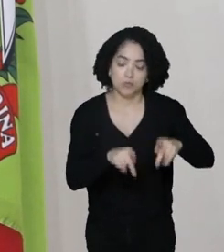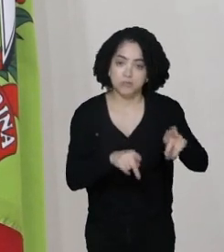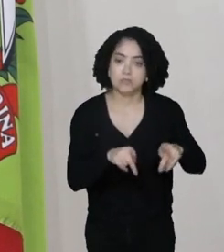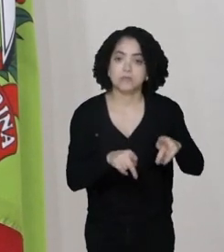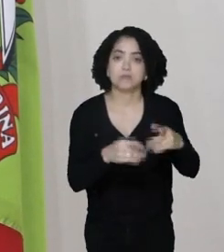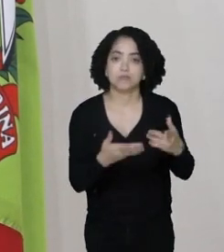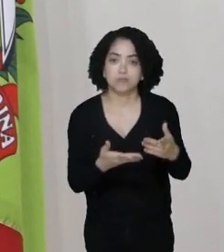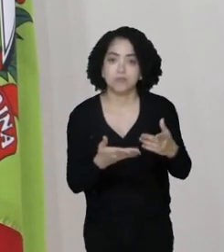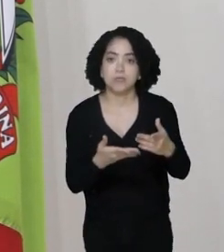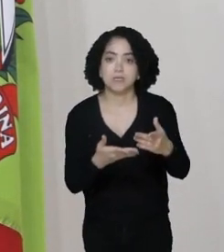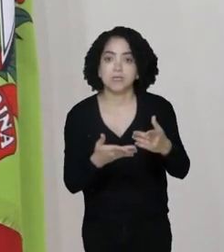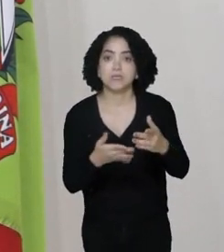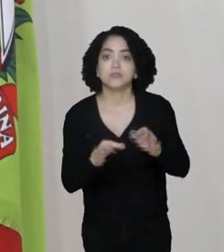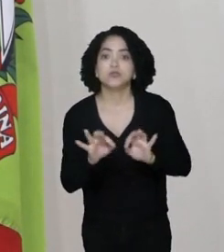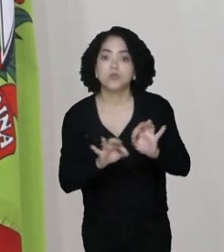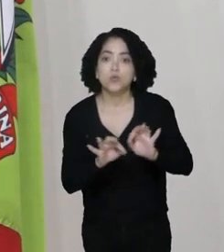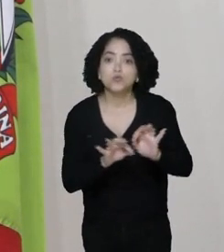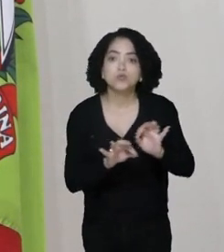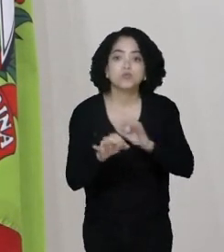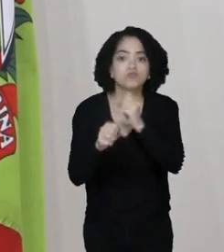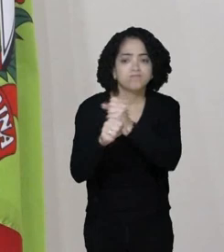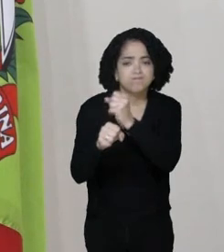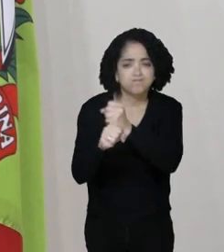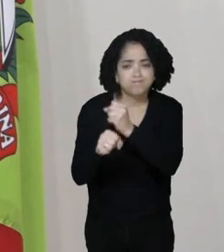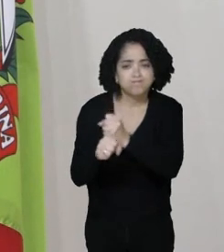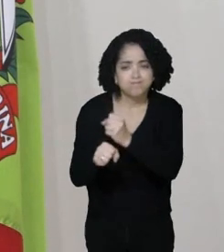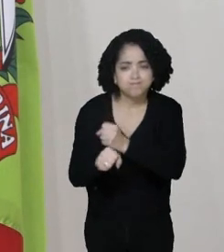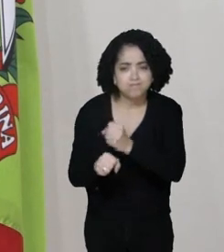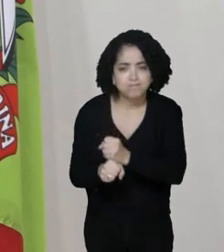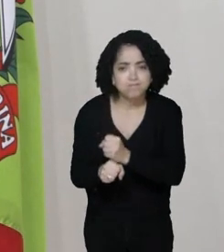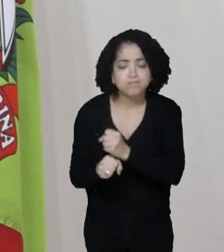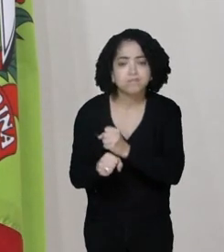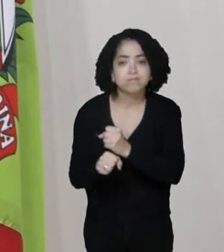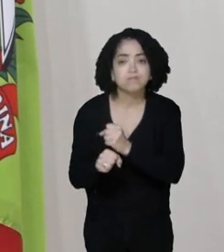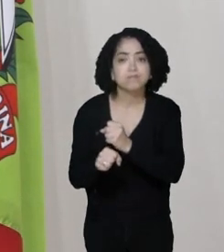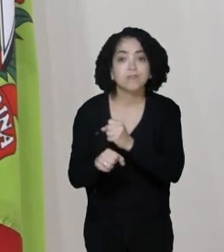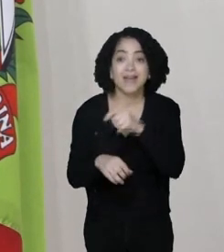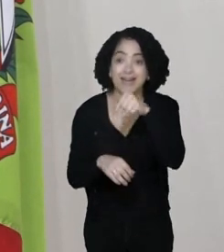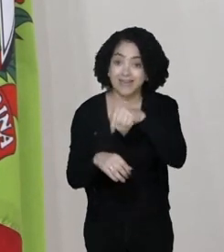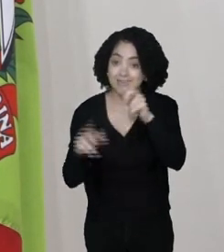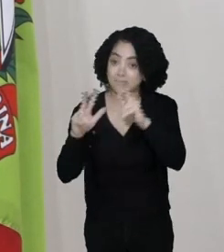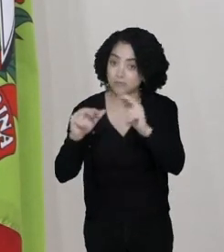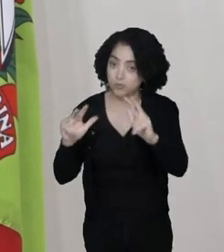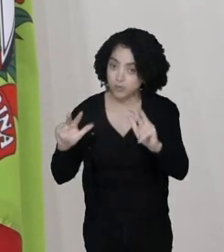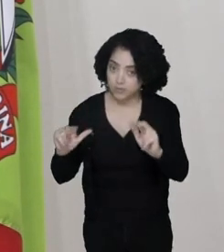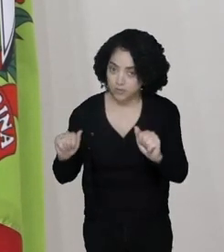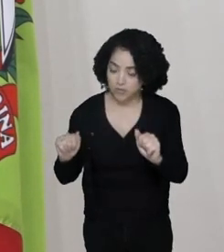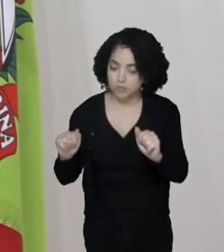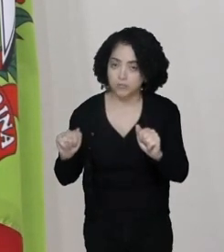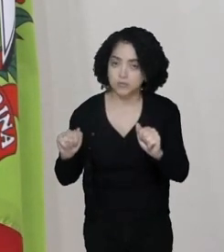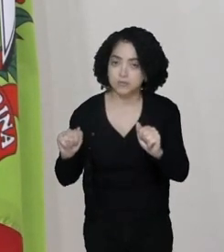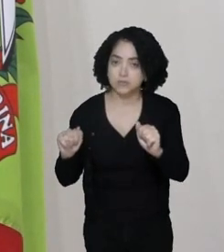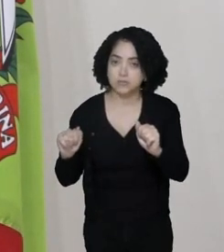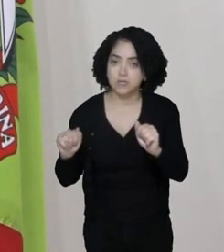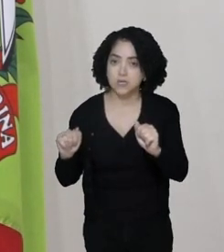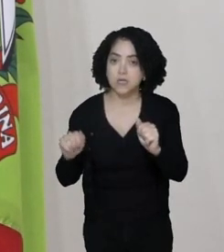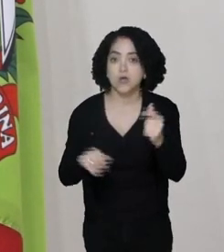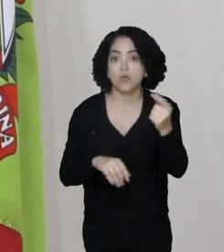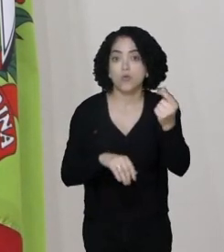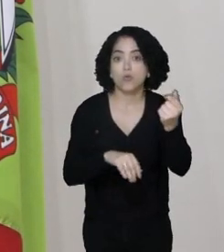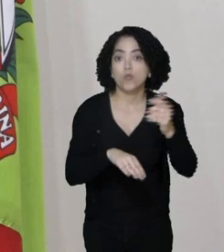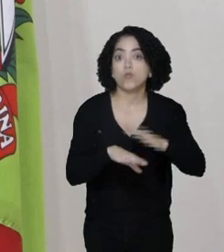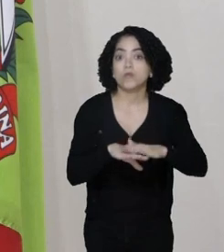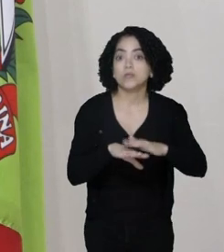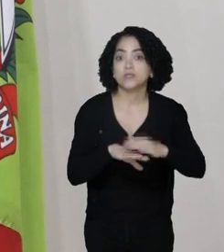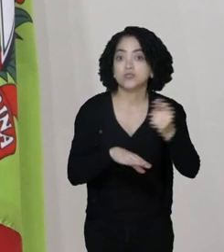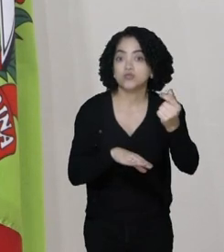de construir um complexo aqui em Florianópolis, com investimento de